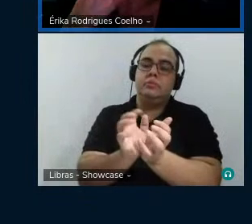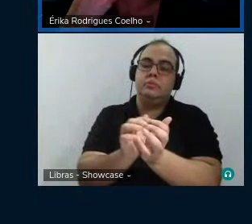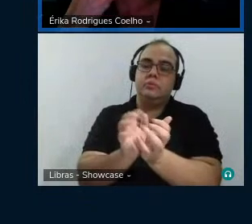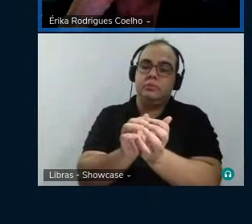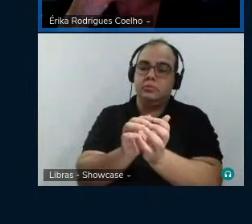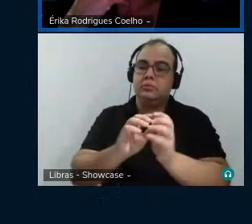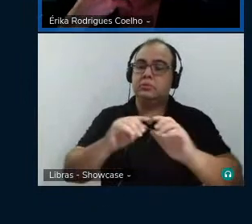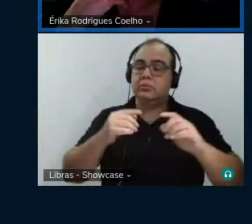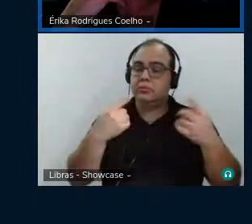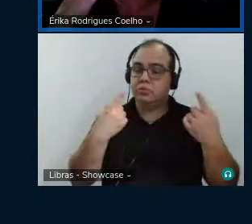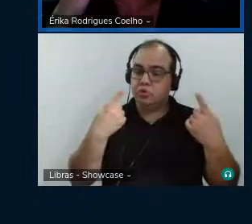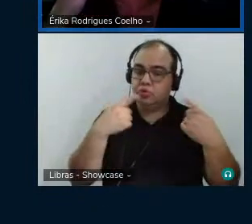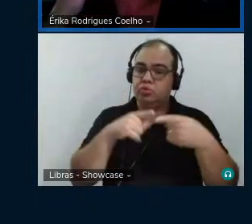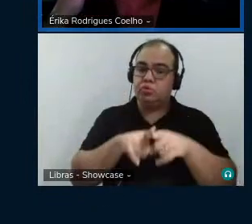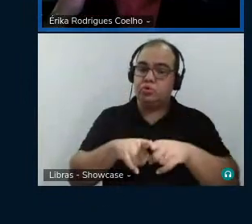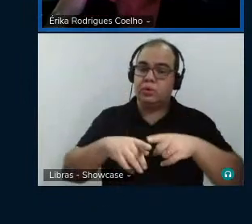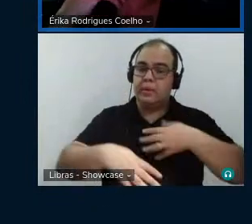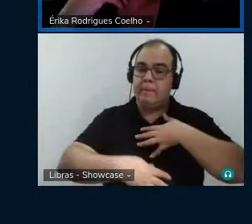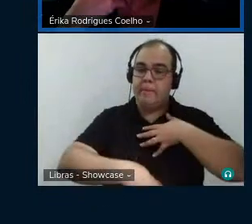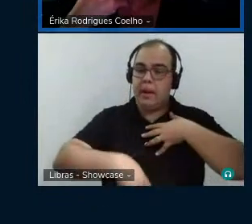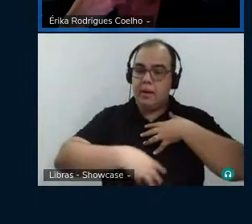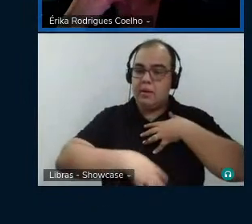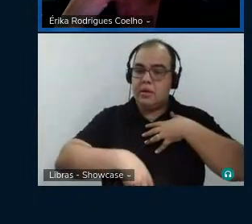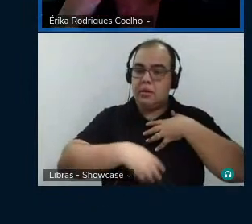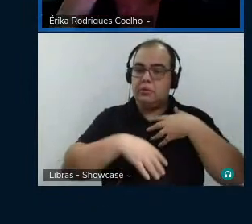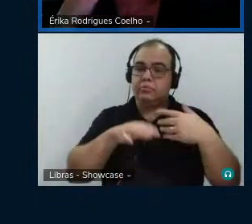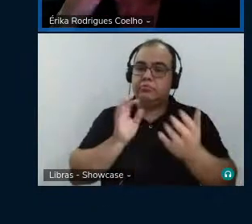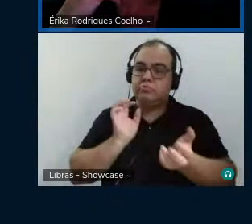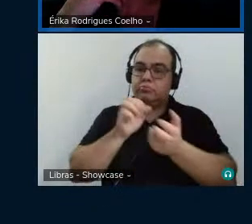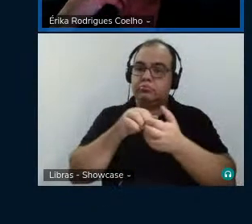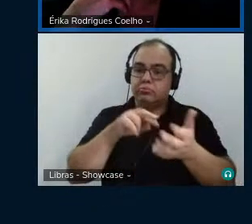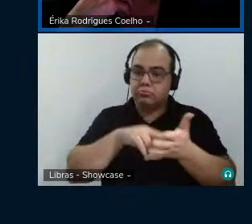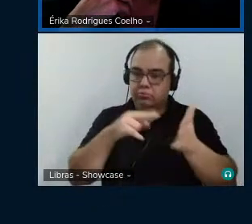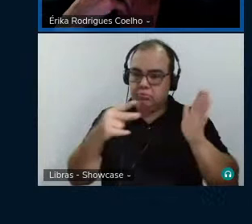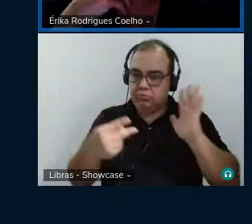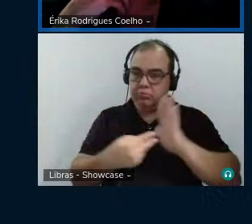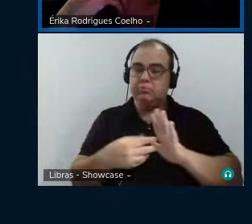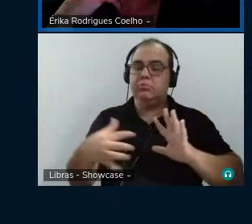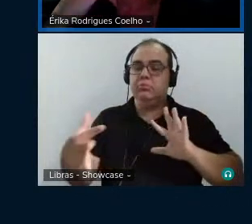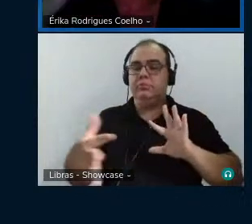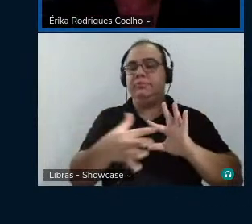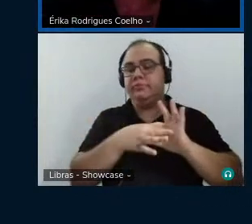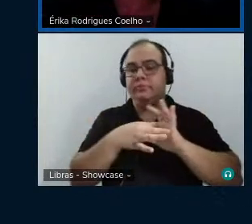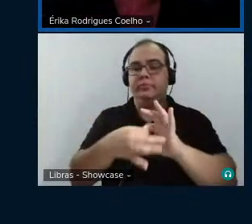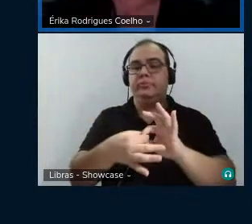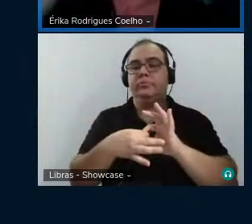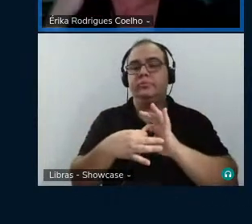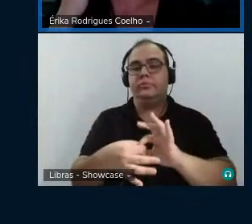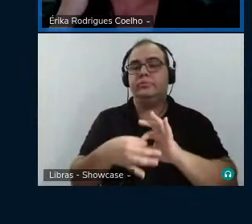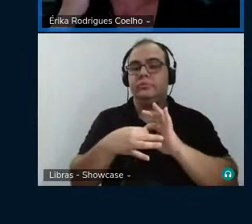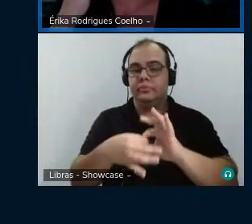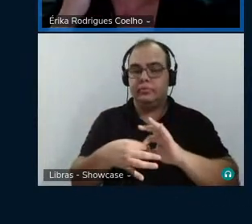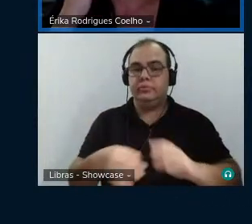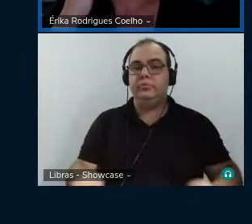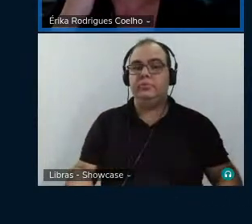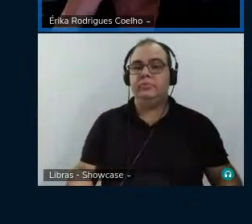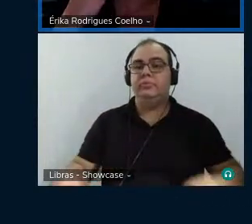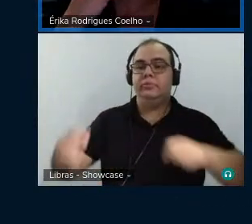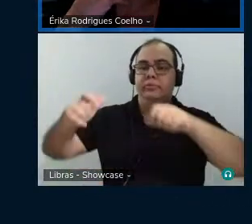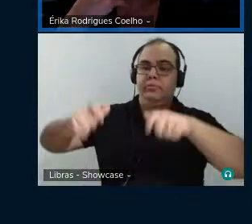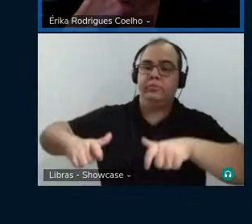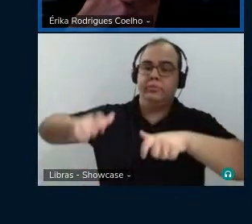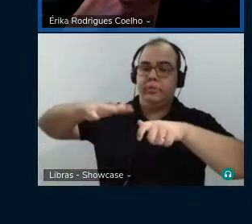juntos pela barriga, que é um símbolo de coletividade e unidade típico da região